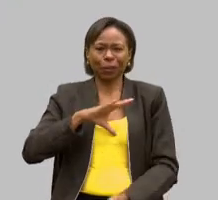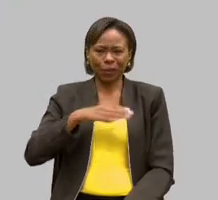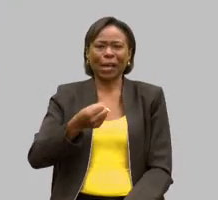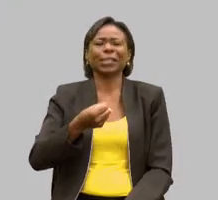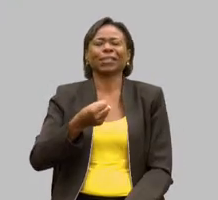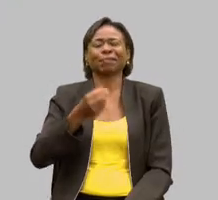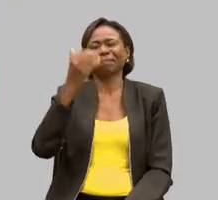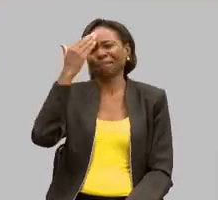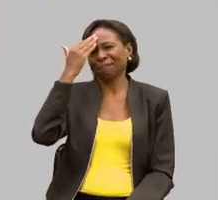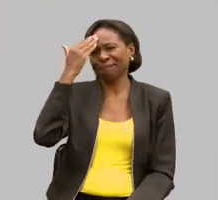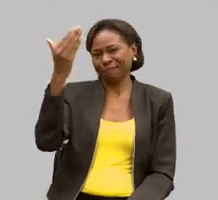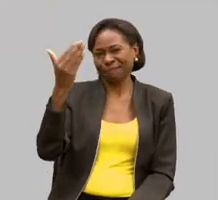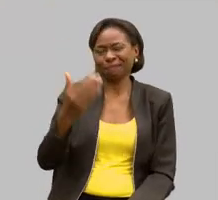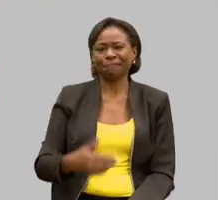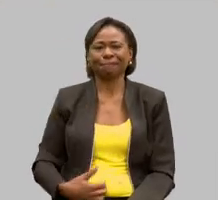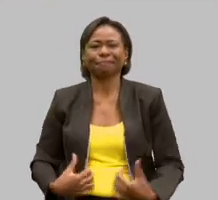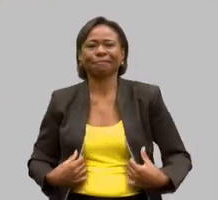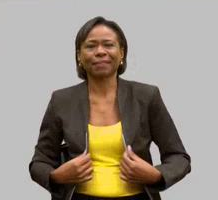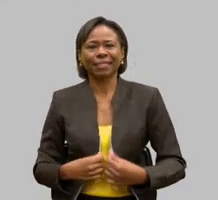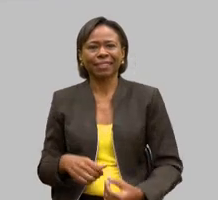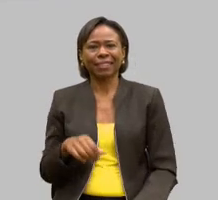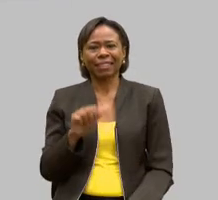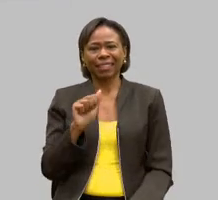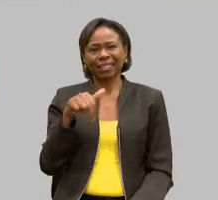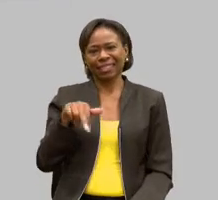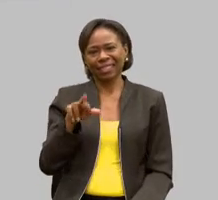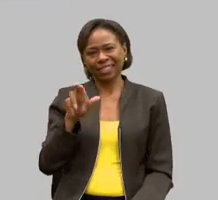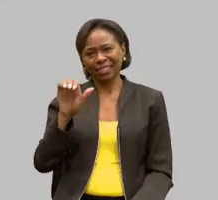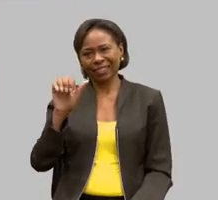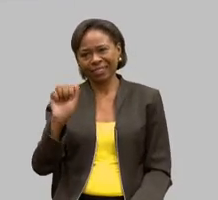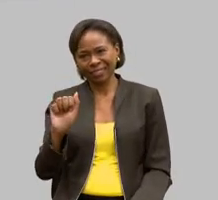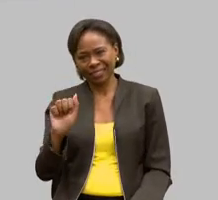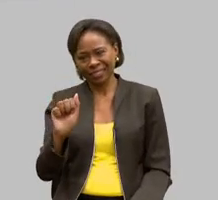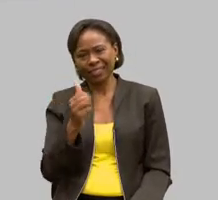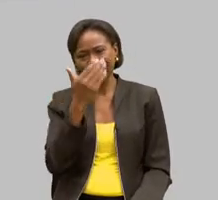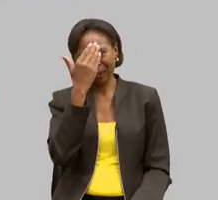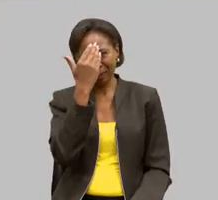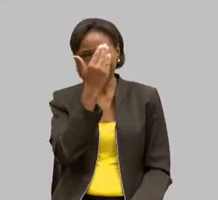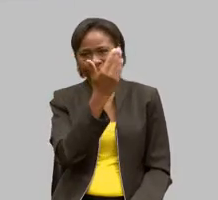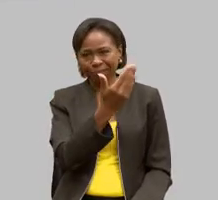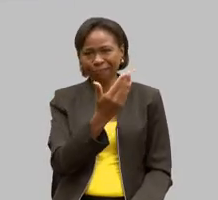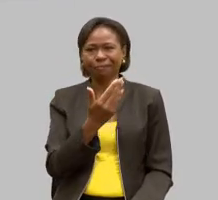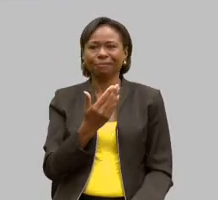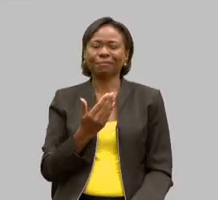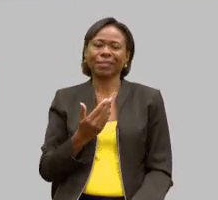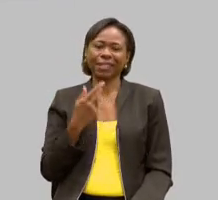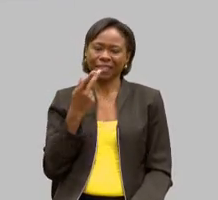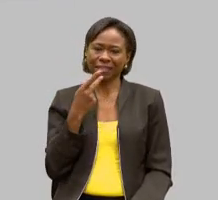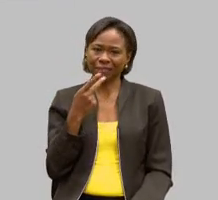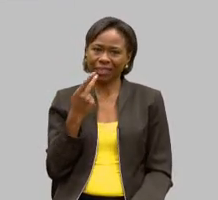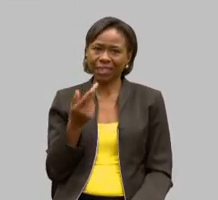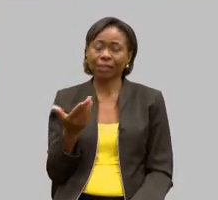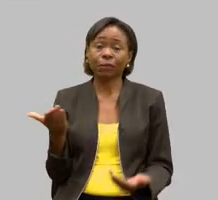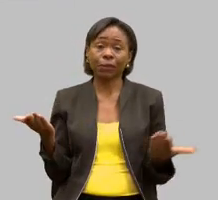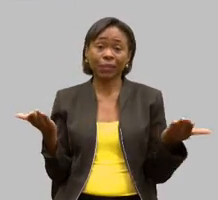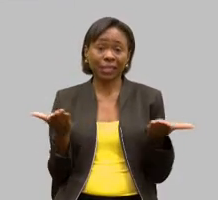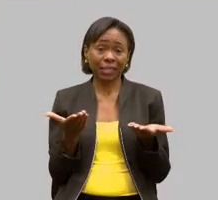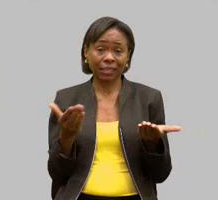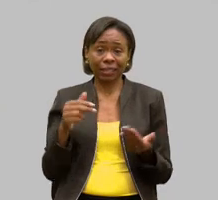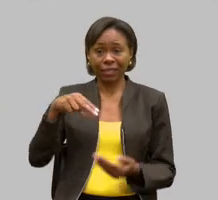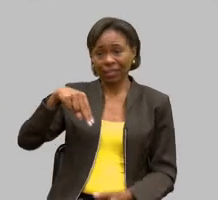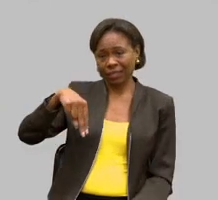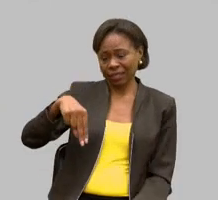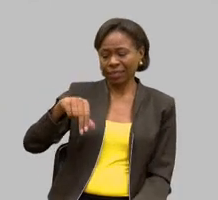deputado obrigada muito obrigada André belas palavras agradeço você e passo a palavra agora Natália